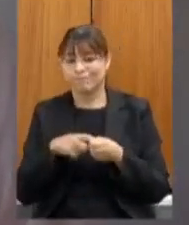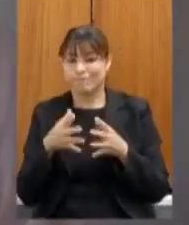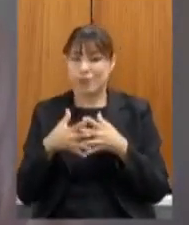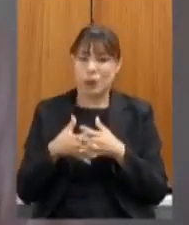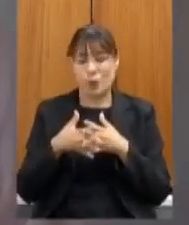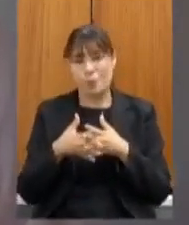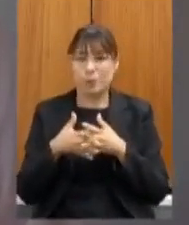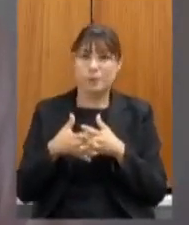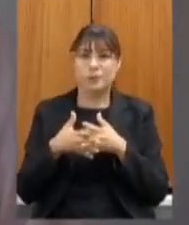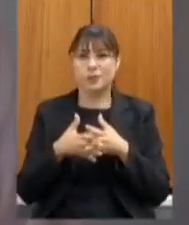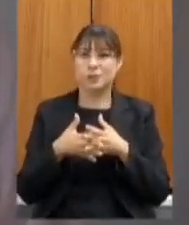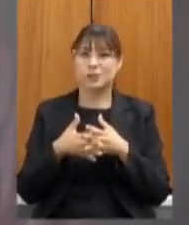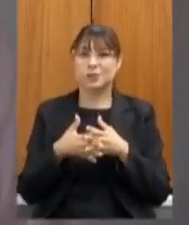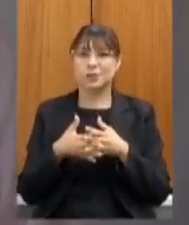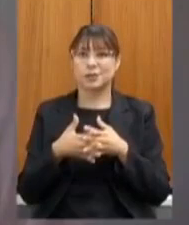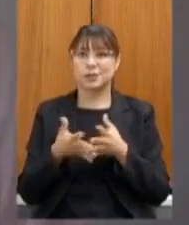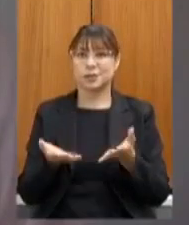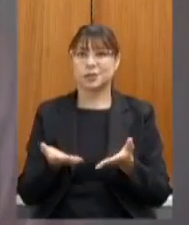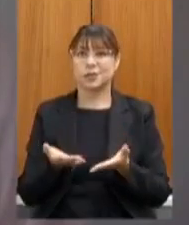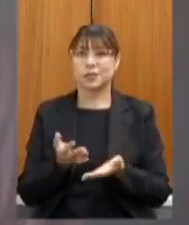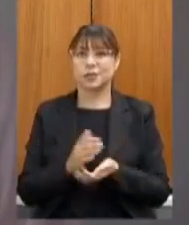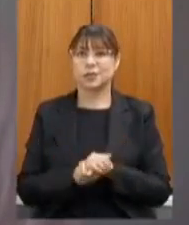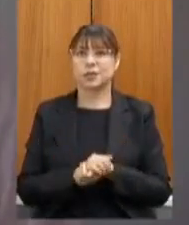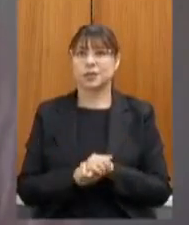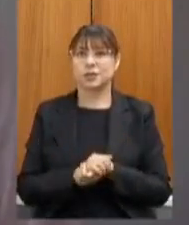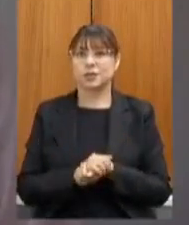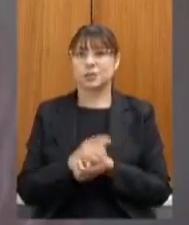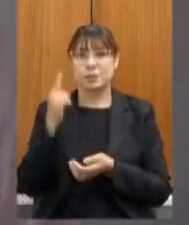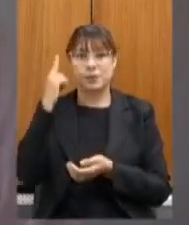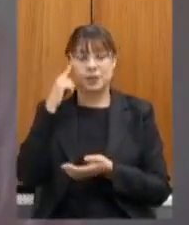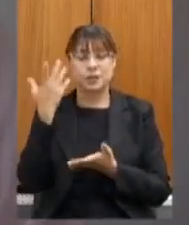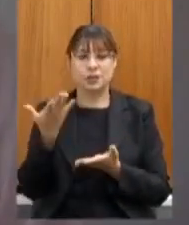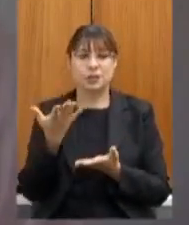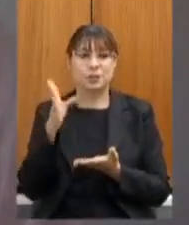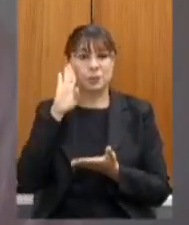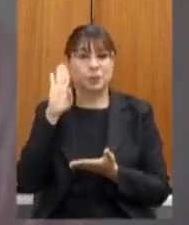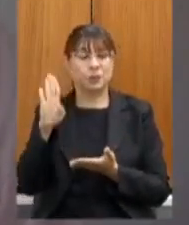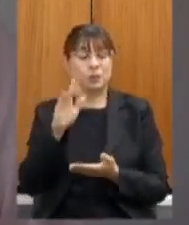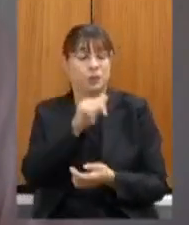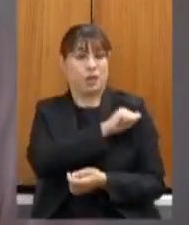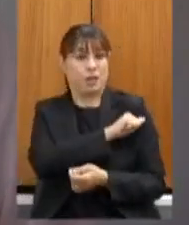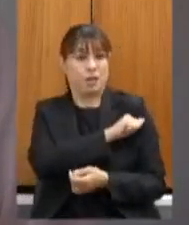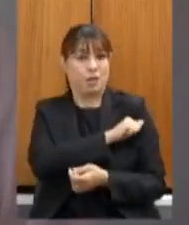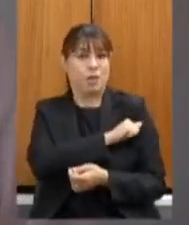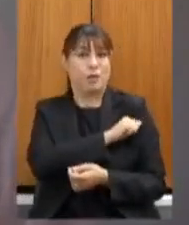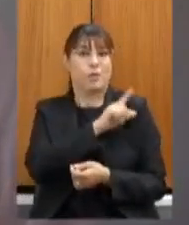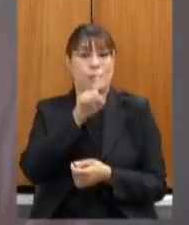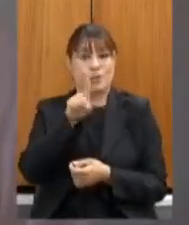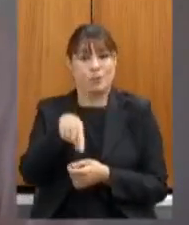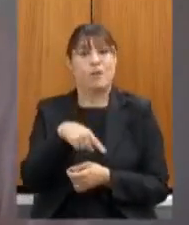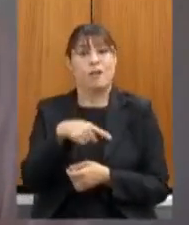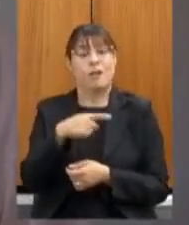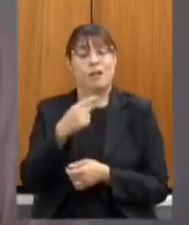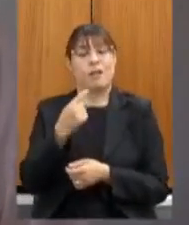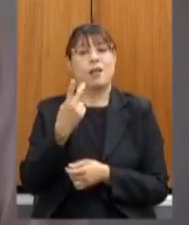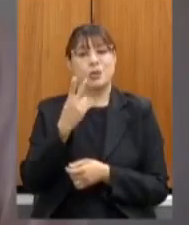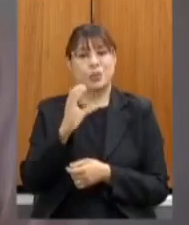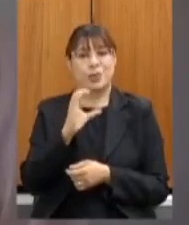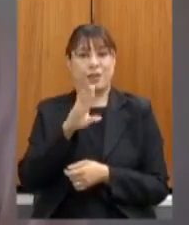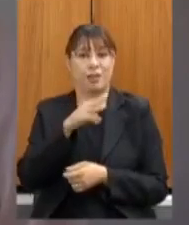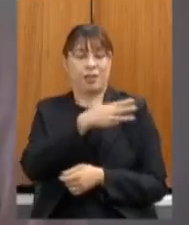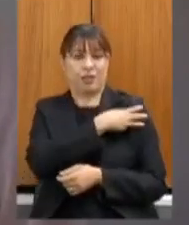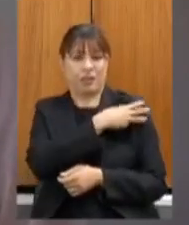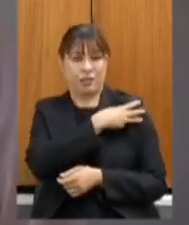já imediato nosso em relação aos alunos do terceiro ano deputado por conta do Enem que está previsto para